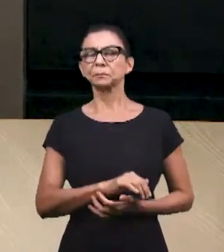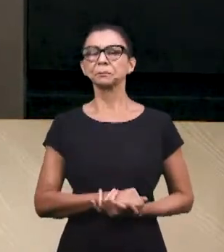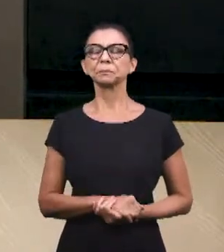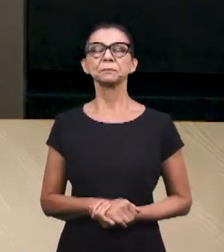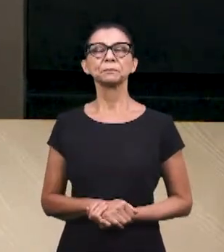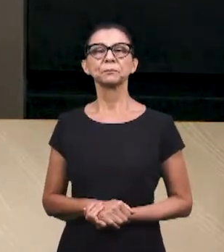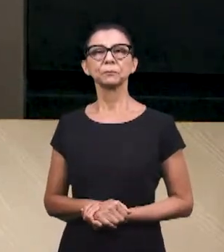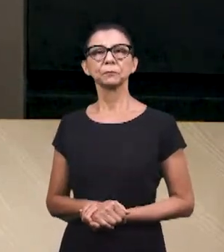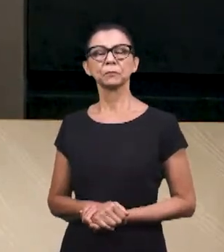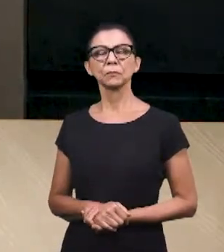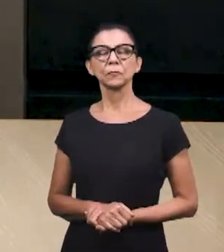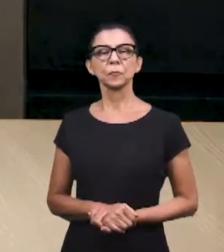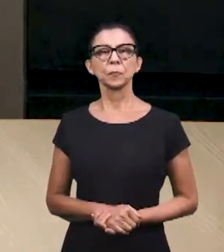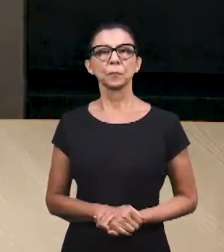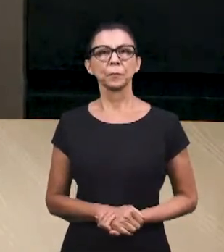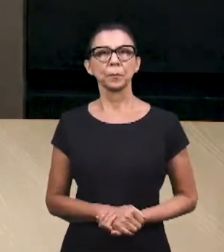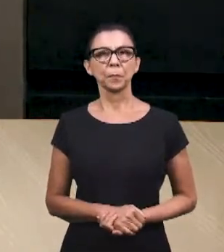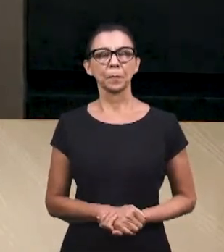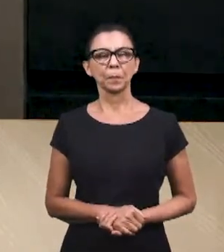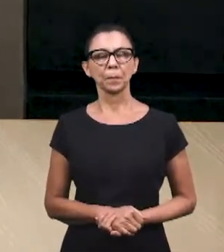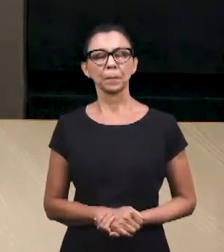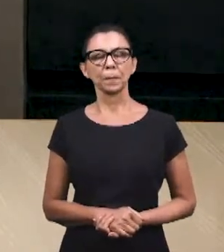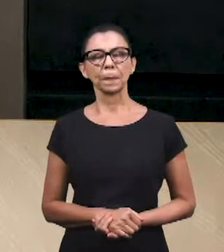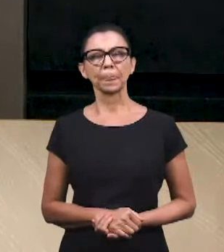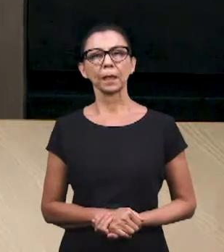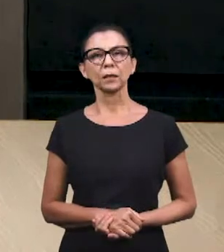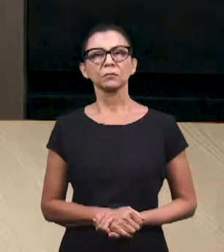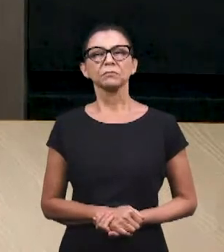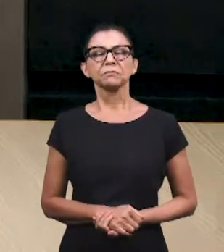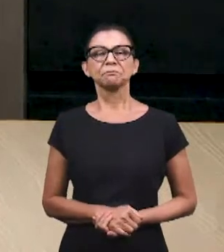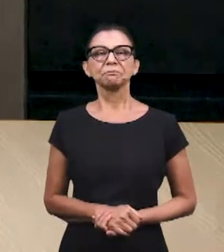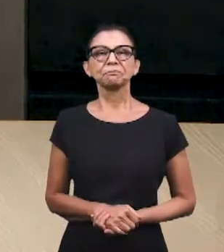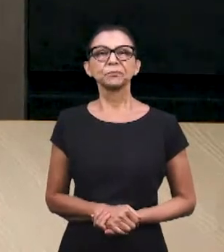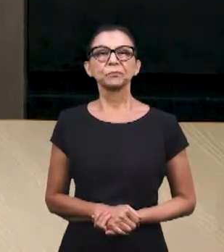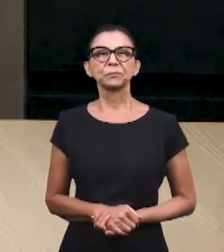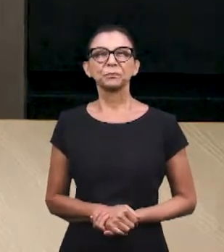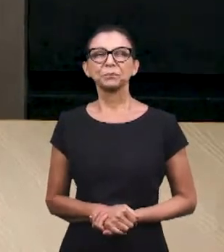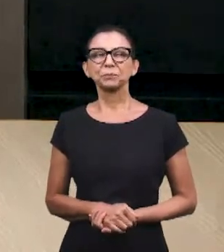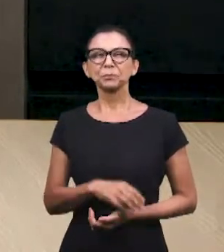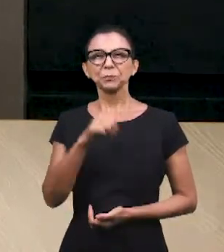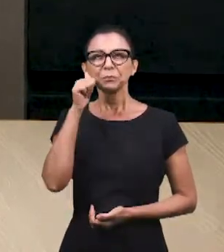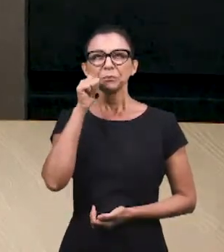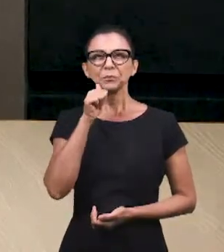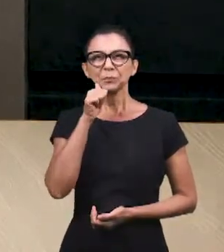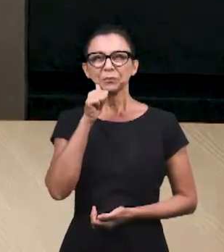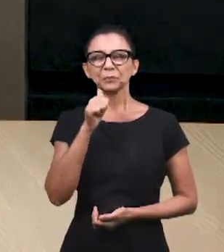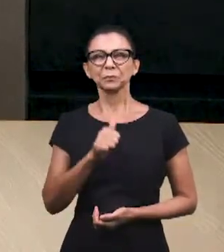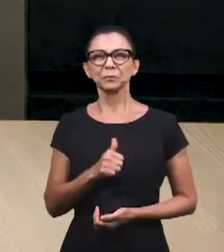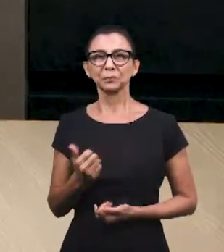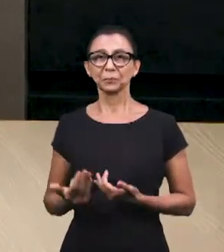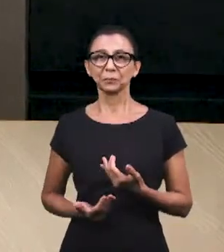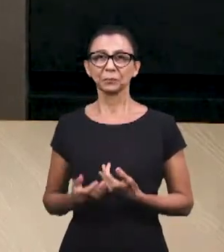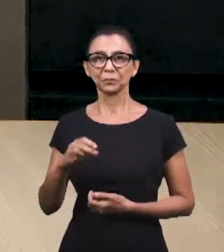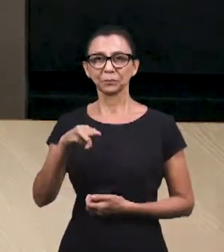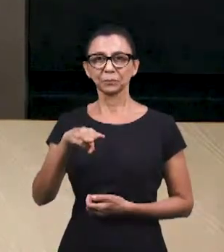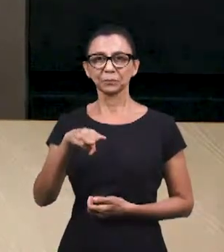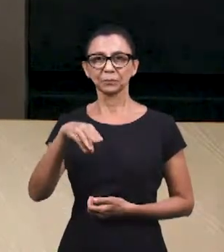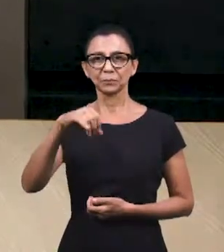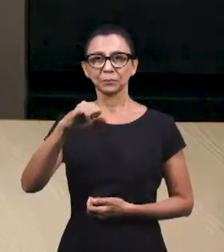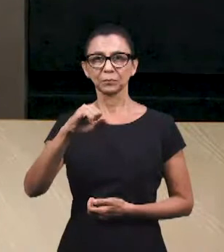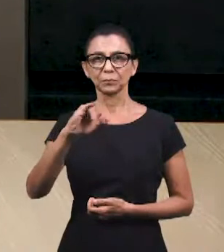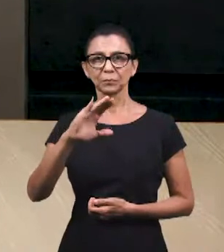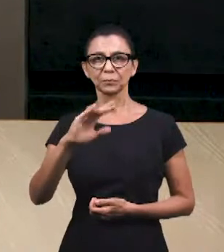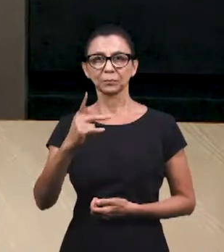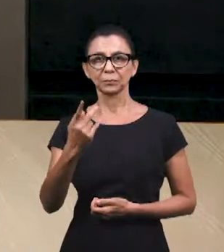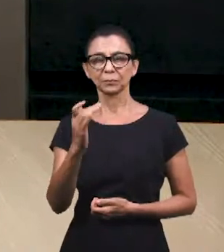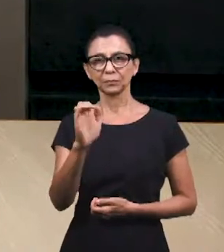E a primeira resposta desta pergunta será dada pela nossa irmã Michele. A irmã Michele pertence ao grupo